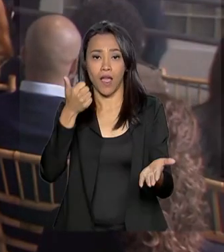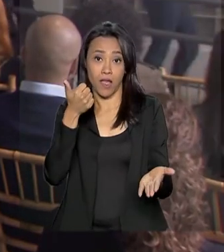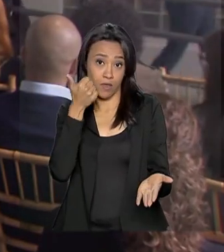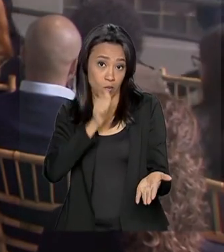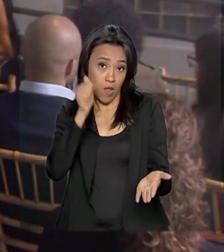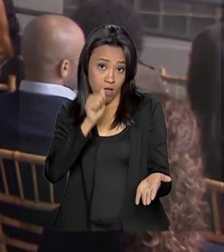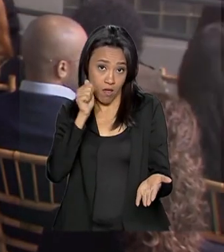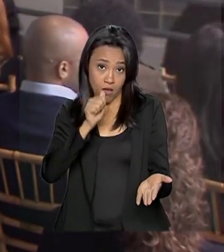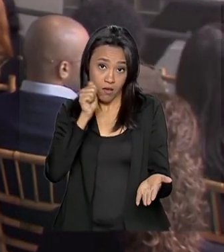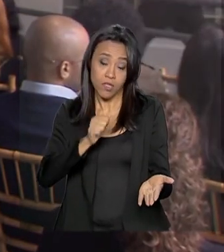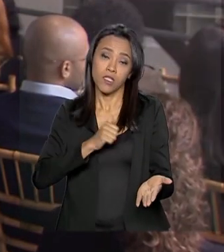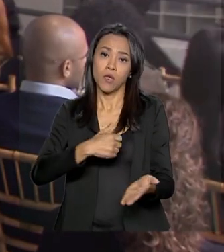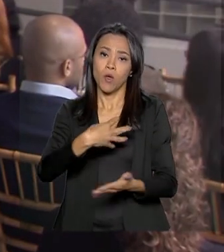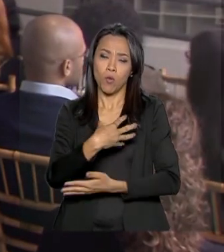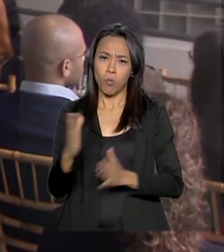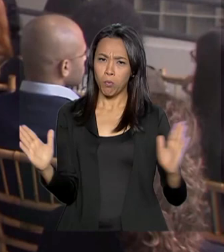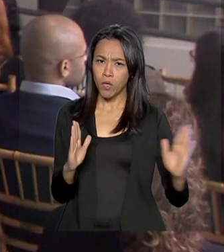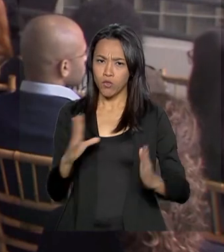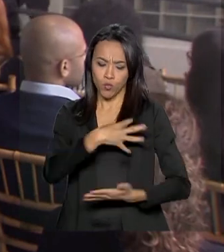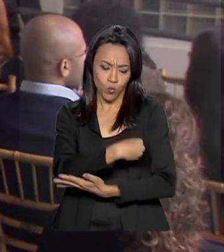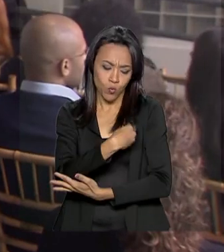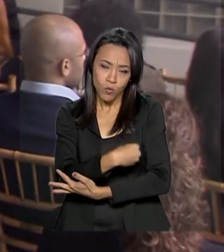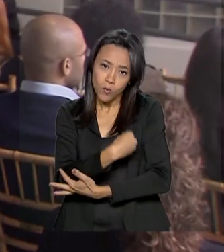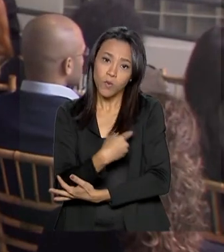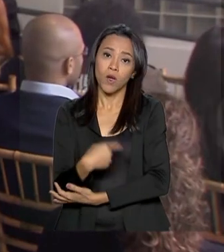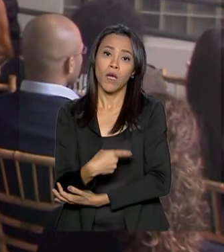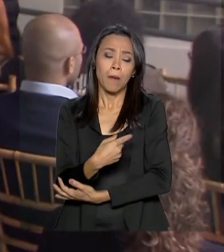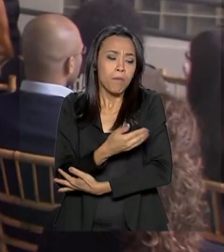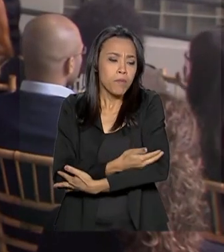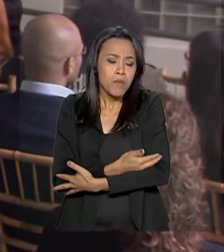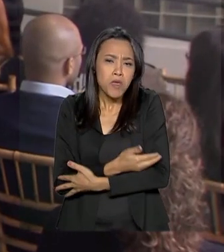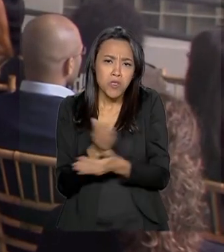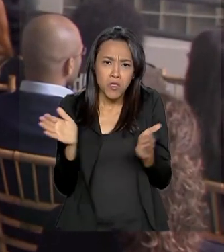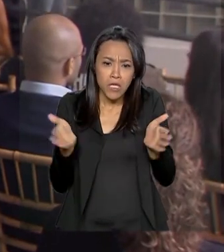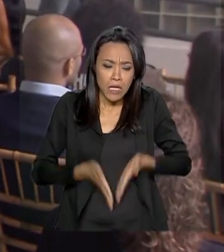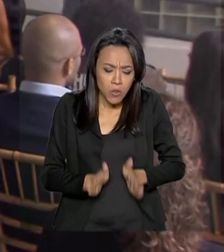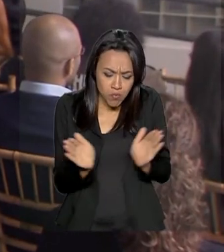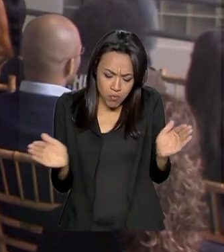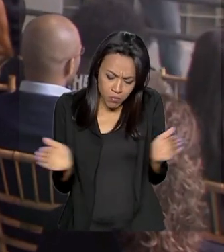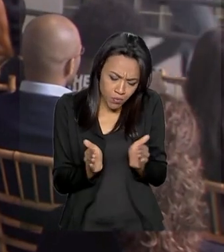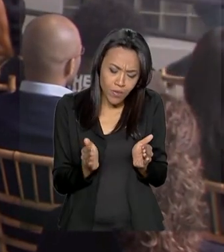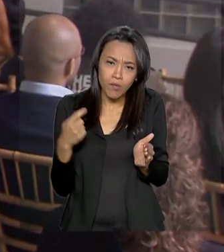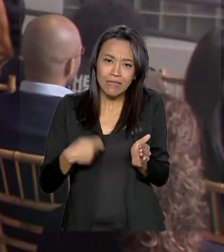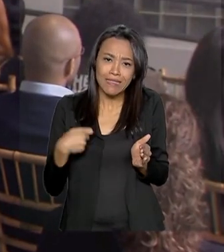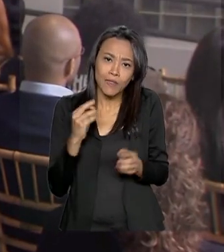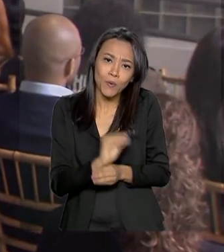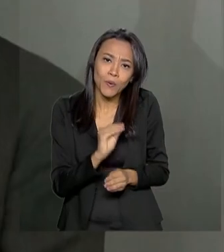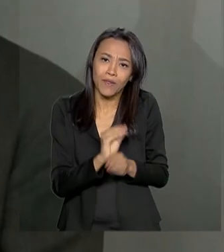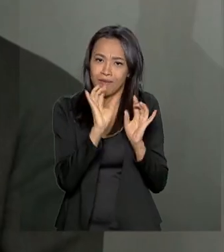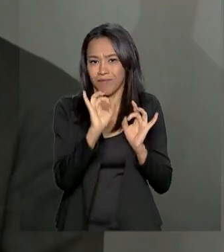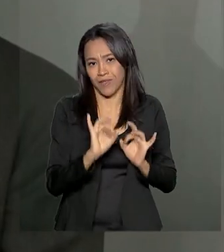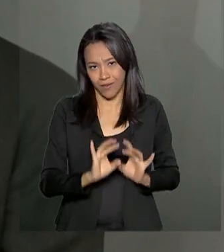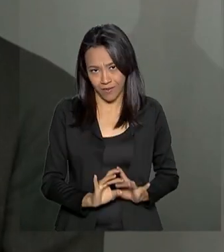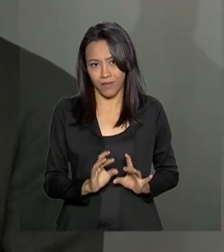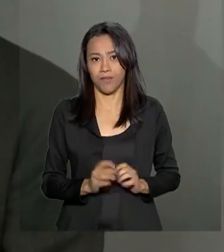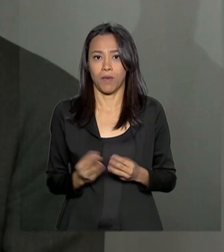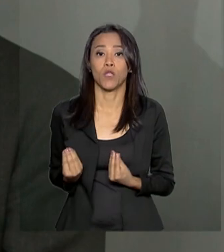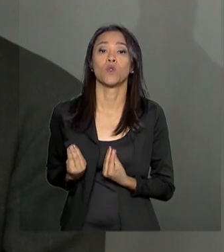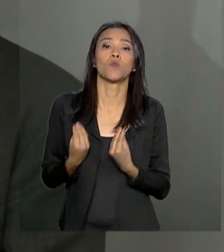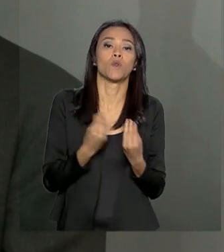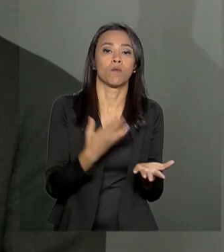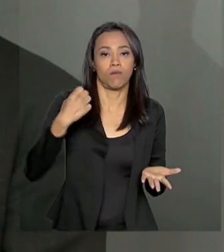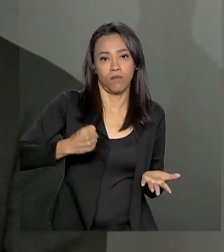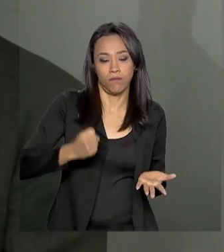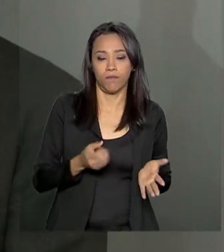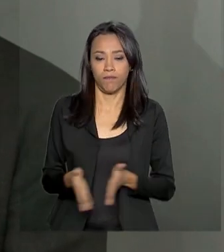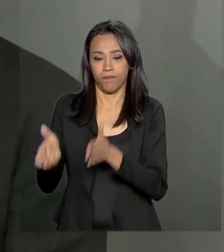amamentação a doarem para bancos que atendem bebês prematuros que necessitam de cuidados especiais. São campanhas